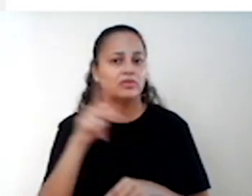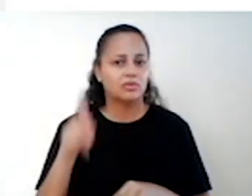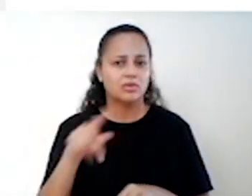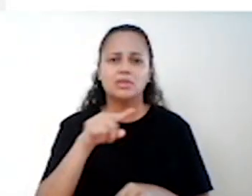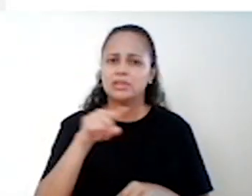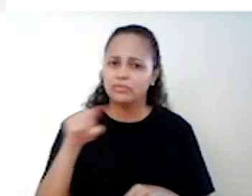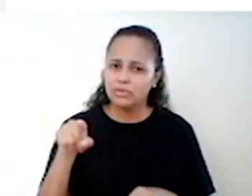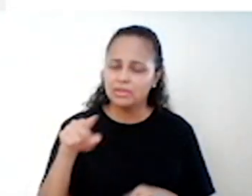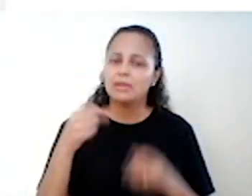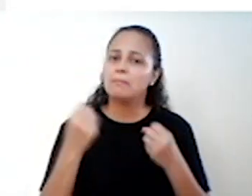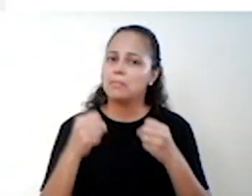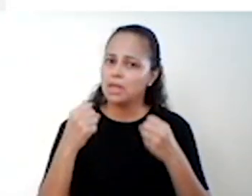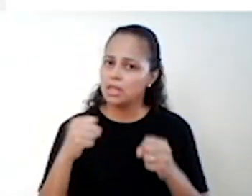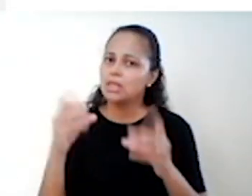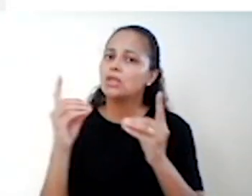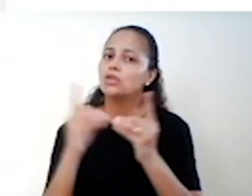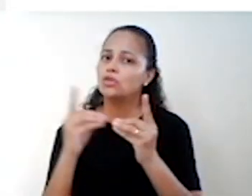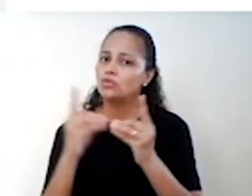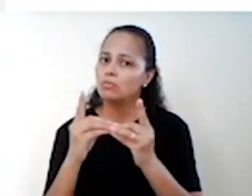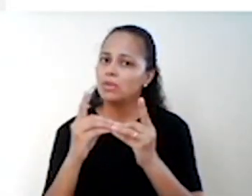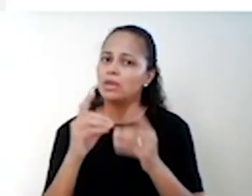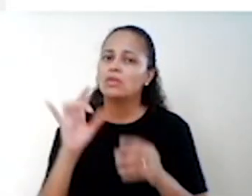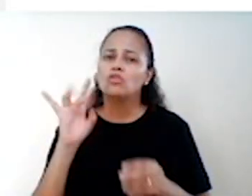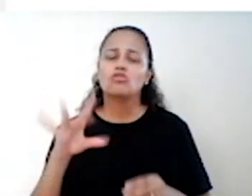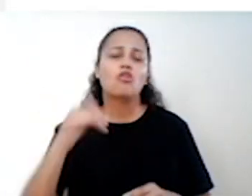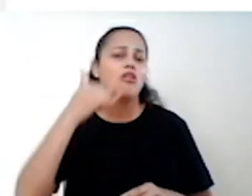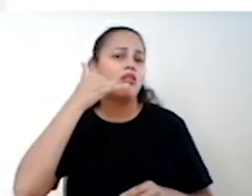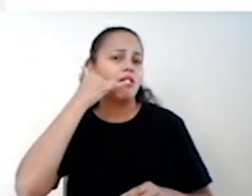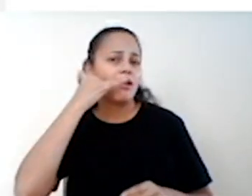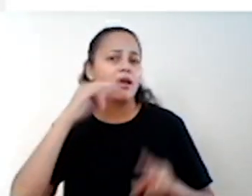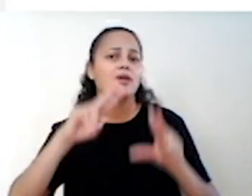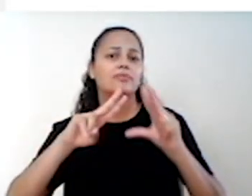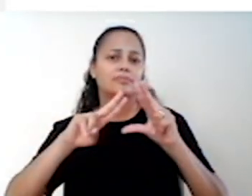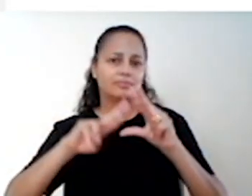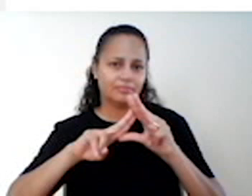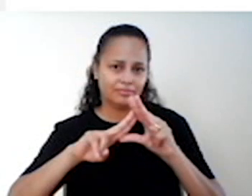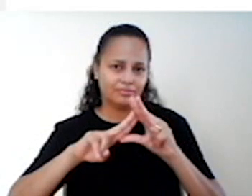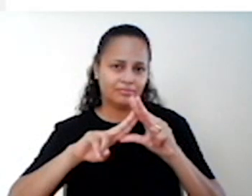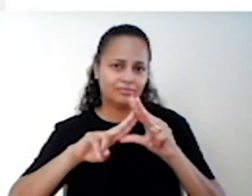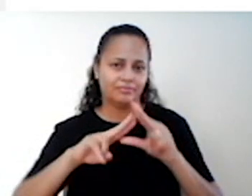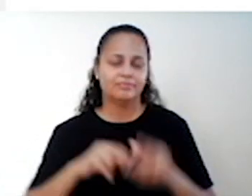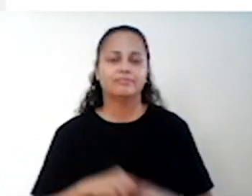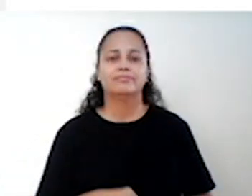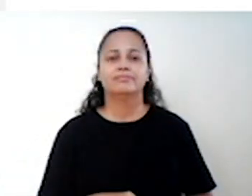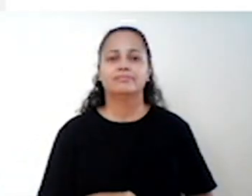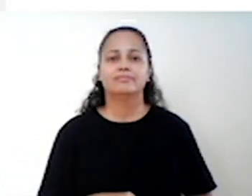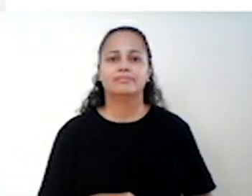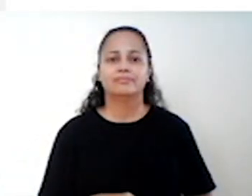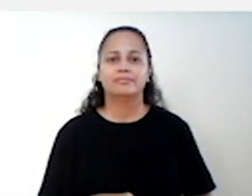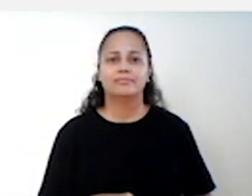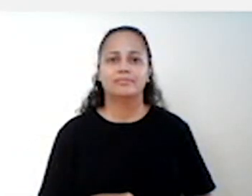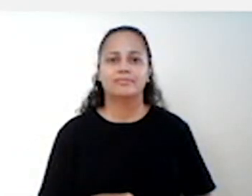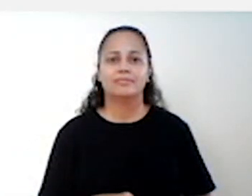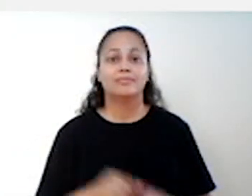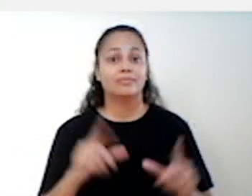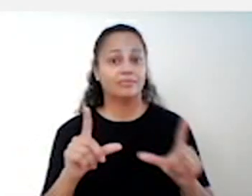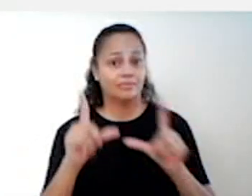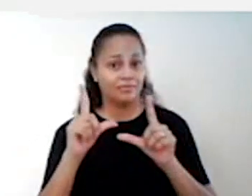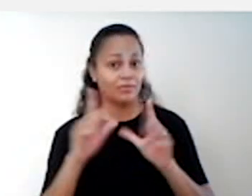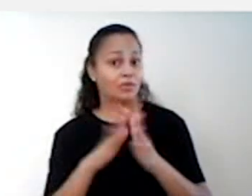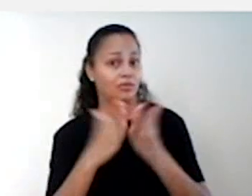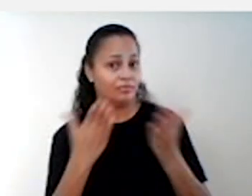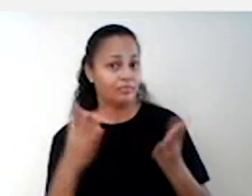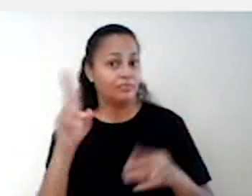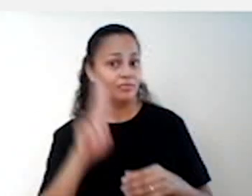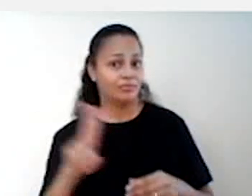Se você necessita de atendimento, basta ligar na nossa instituição e fazer o seu agendamento. Essas foram